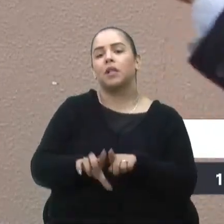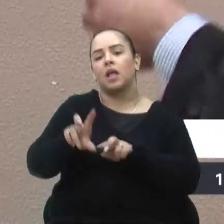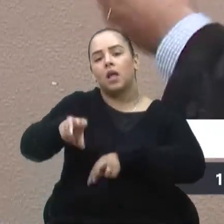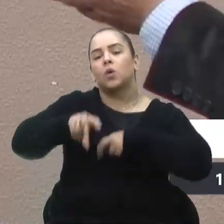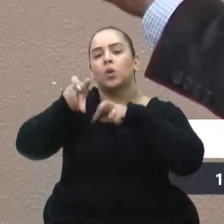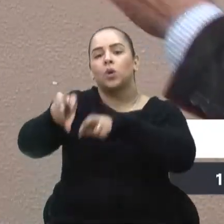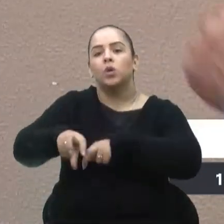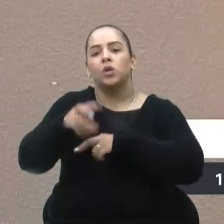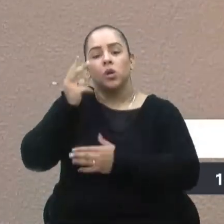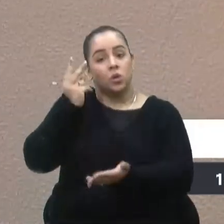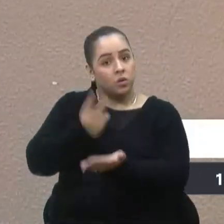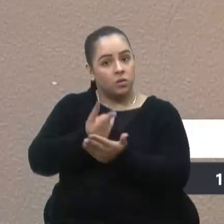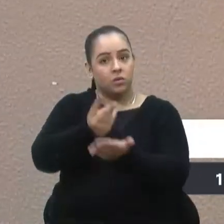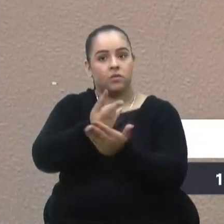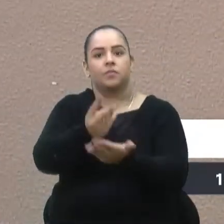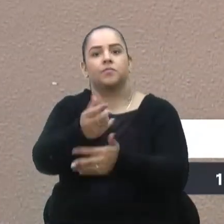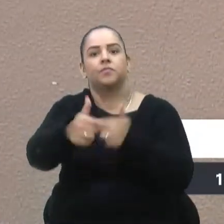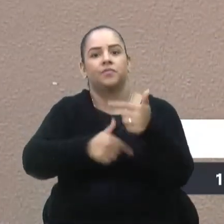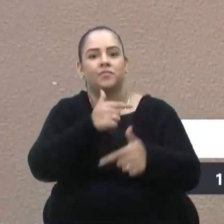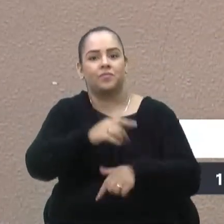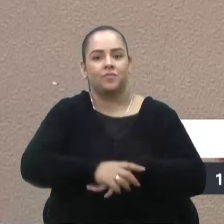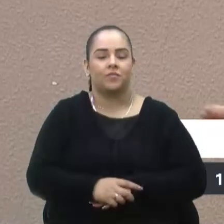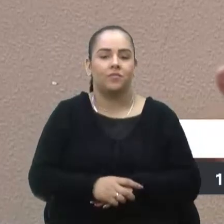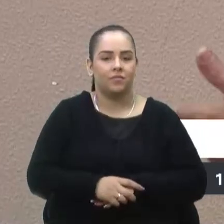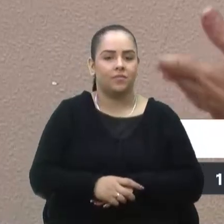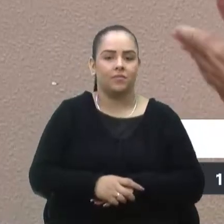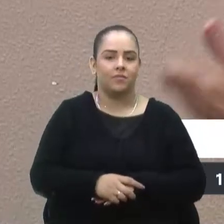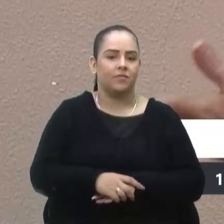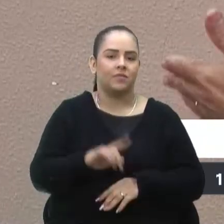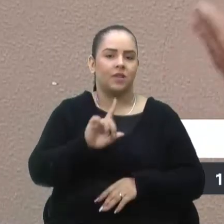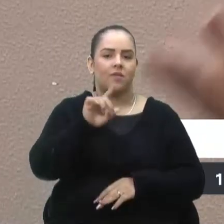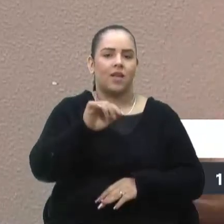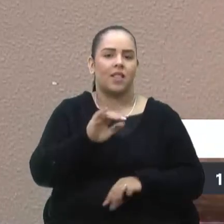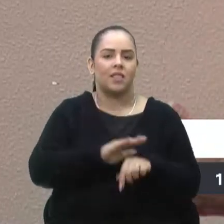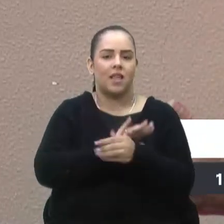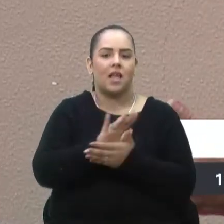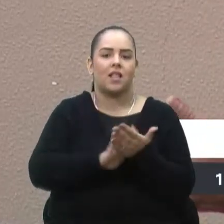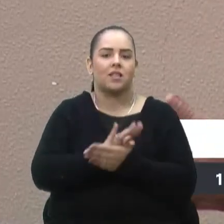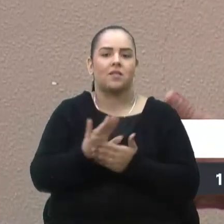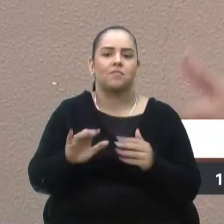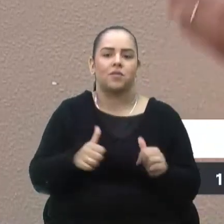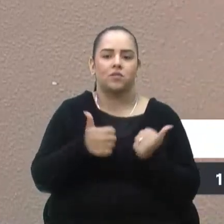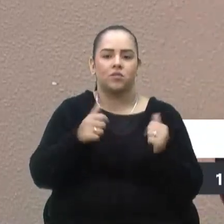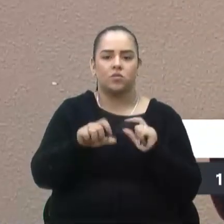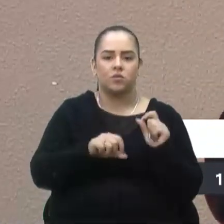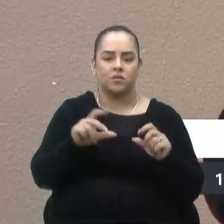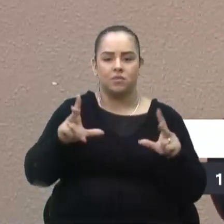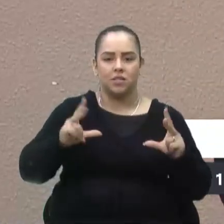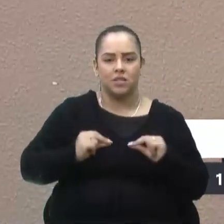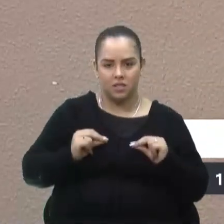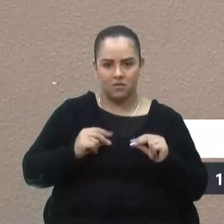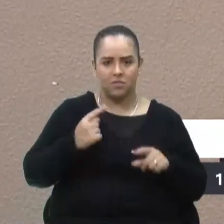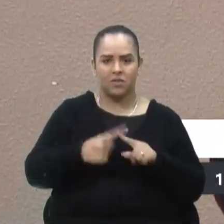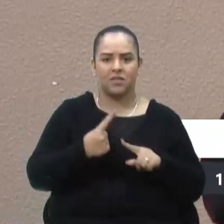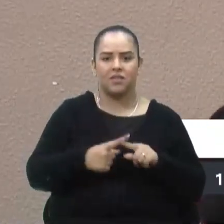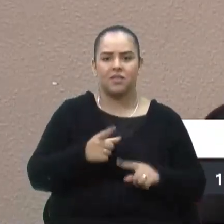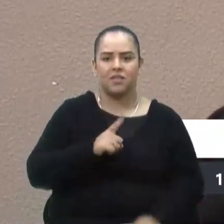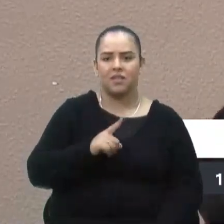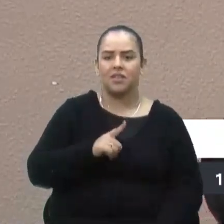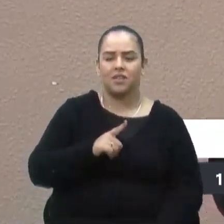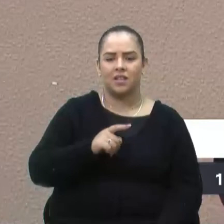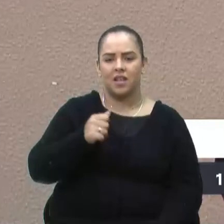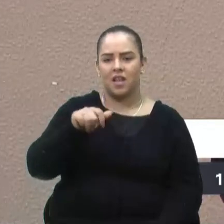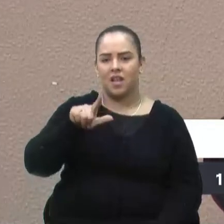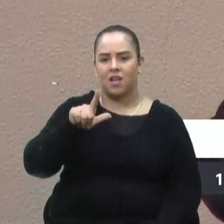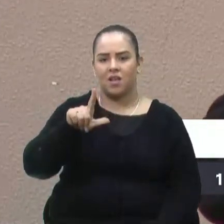E ainda continua nativa. Então, nada melhor que merecedor. Quando eu fui lá no Estela Alpina, também, do